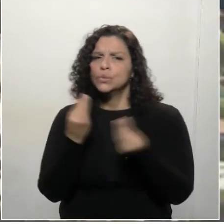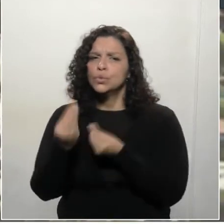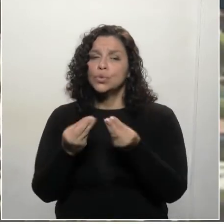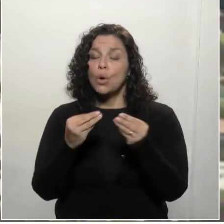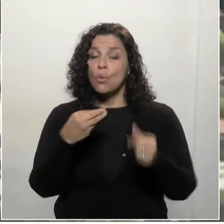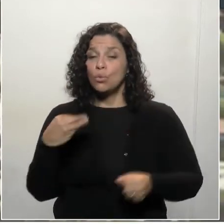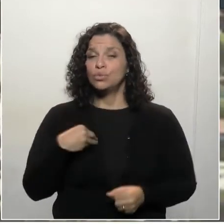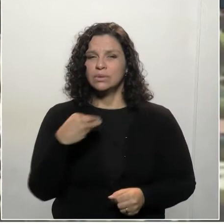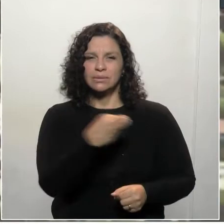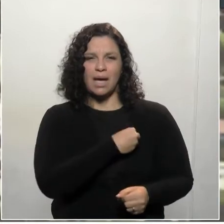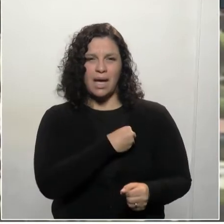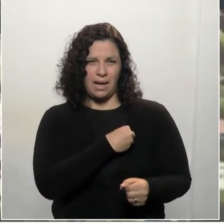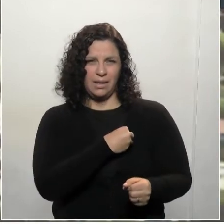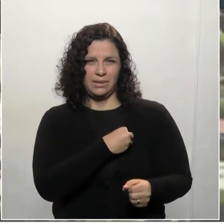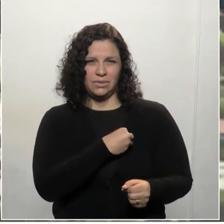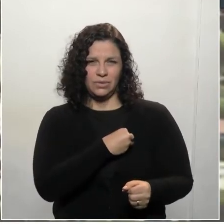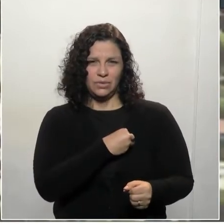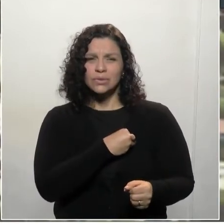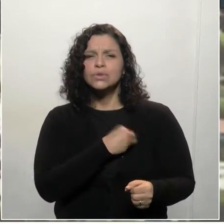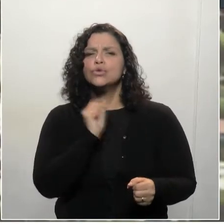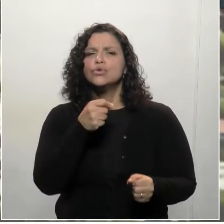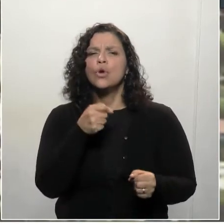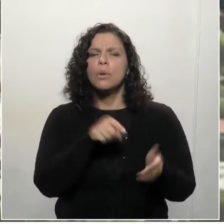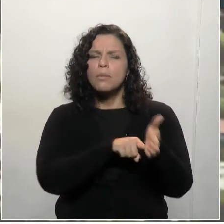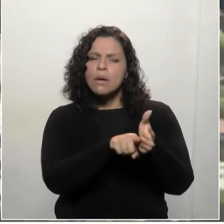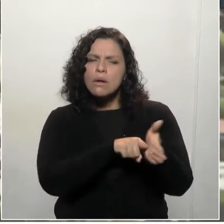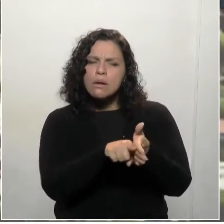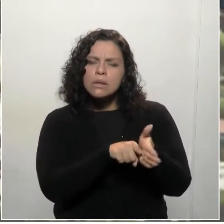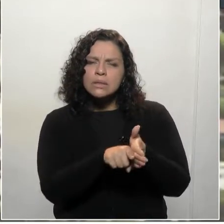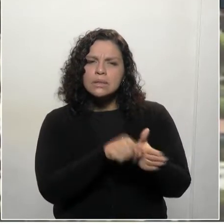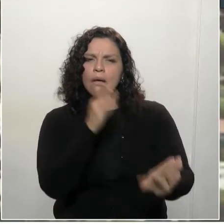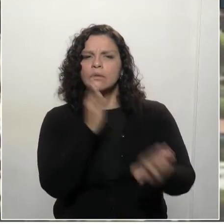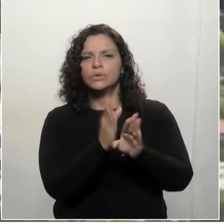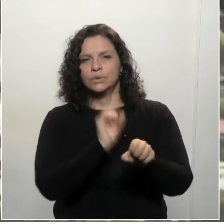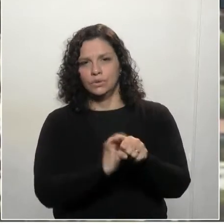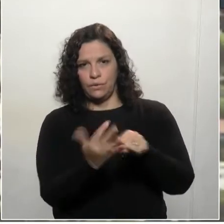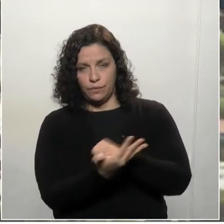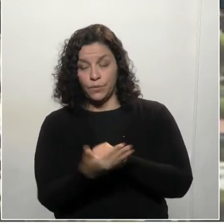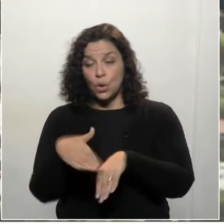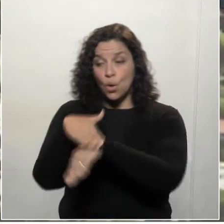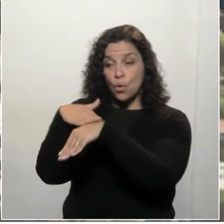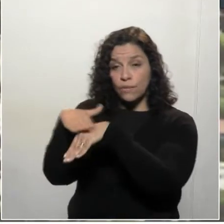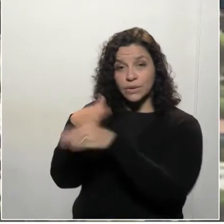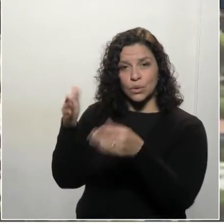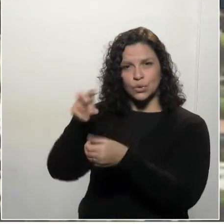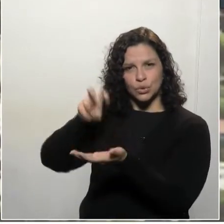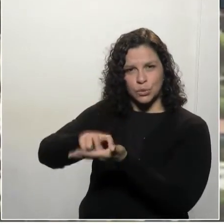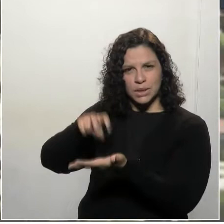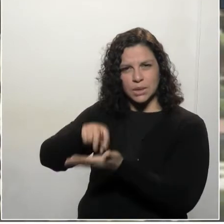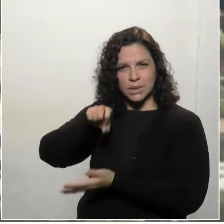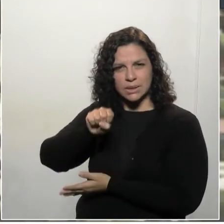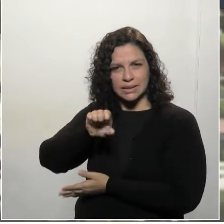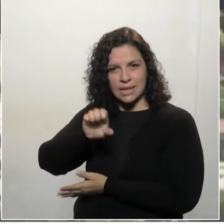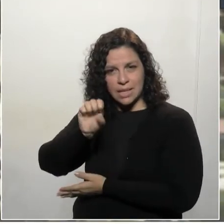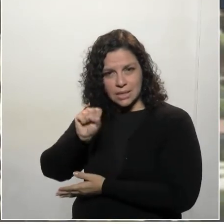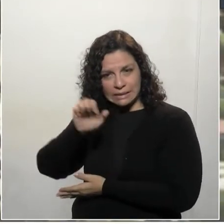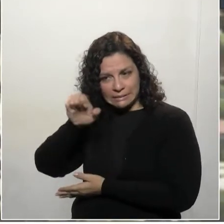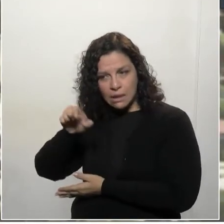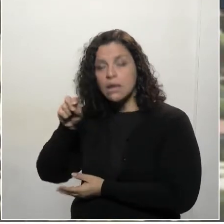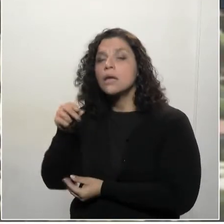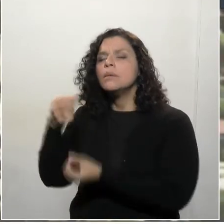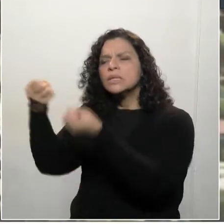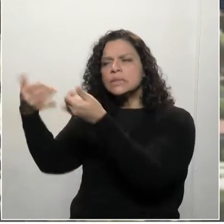dos exames. Hoje mesmo eu falava com a César e me diziam de como isso já está sendo